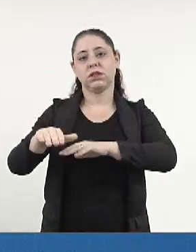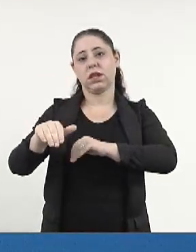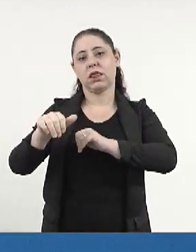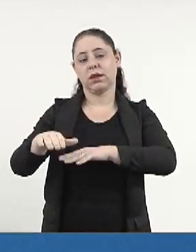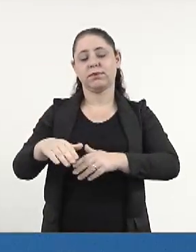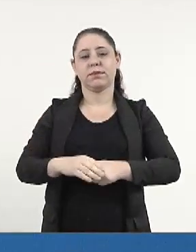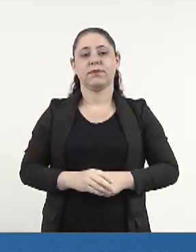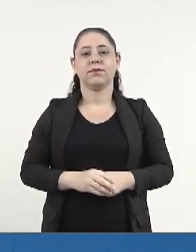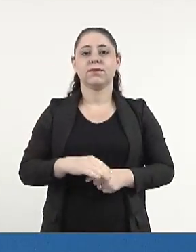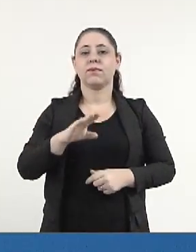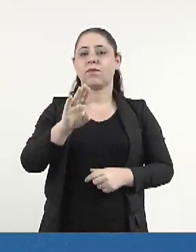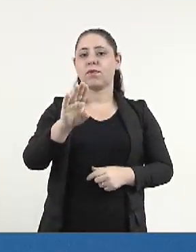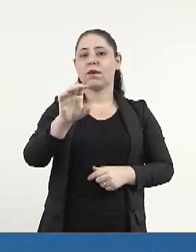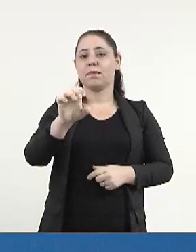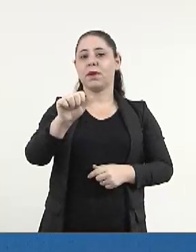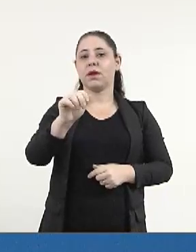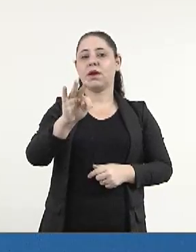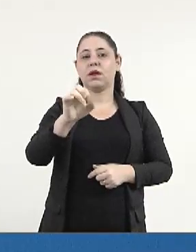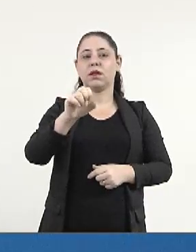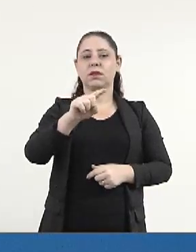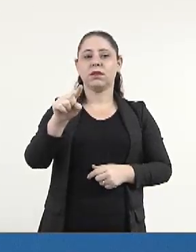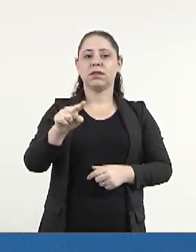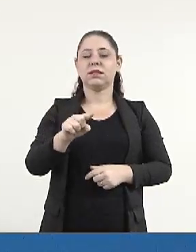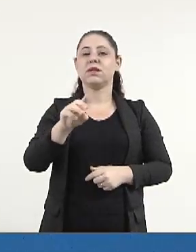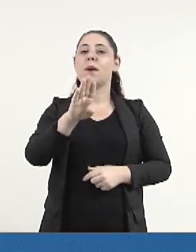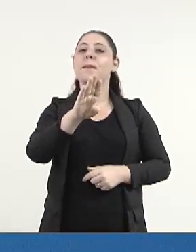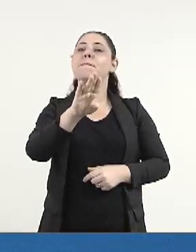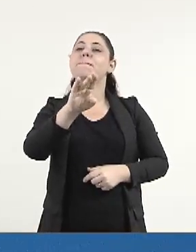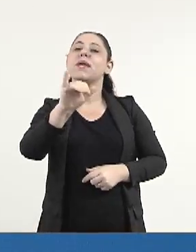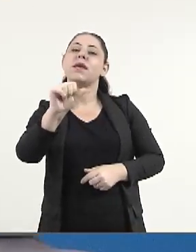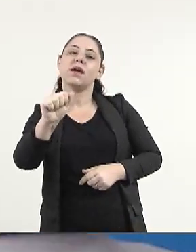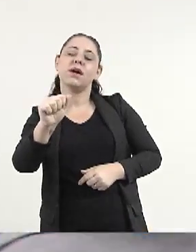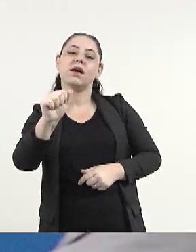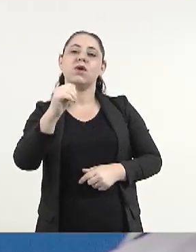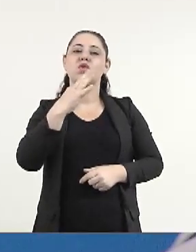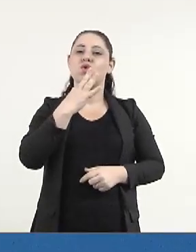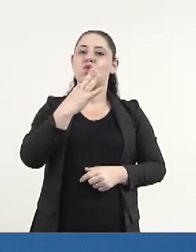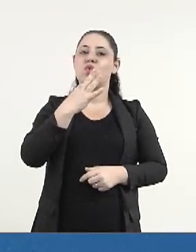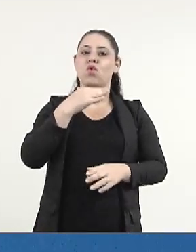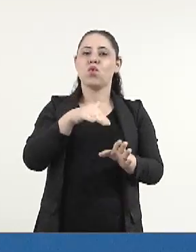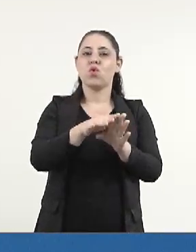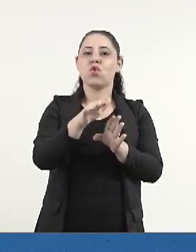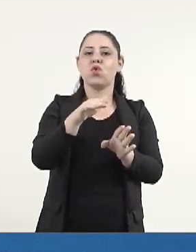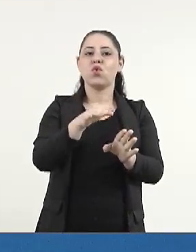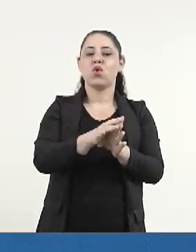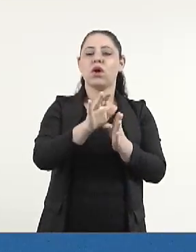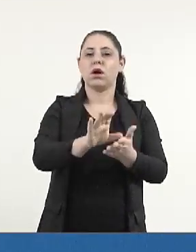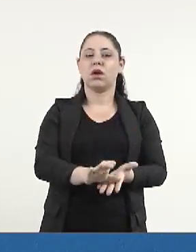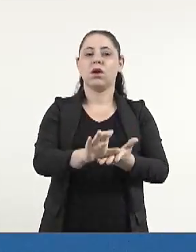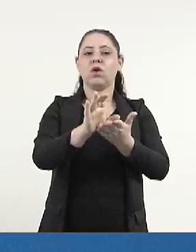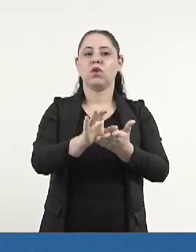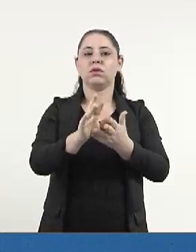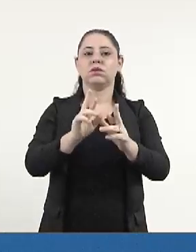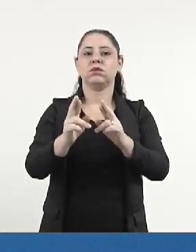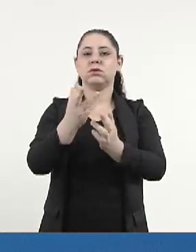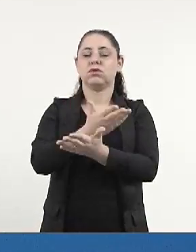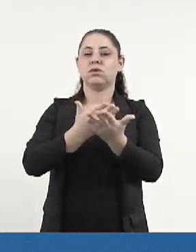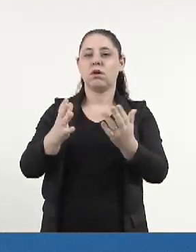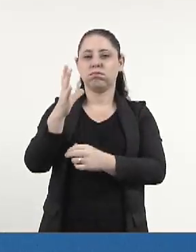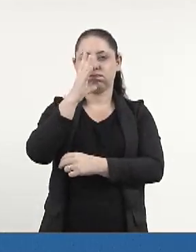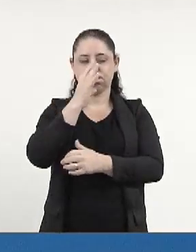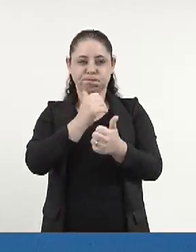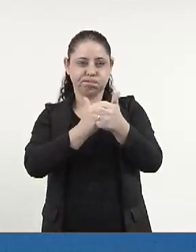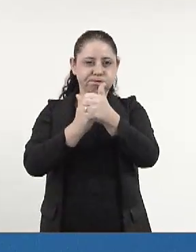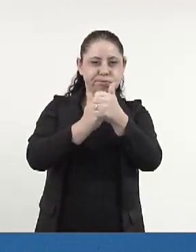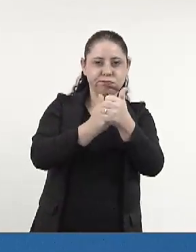Beatriz Bia, como era conhecida, era conselheira do Comitê Intersetorial de Acompanhamento e